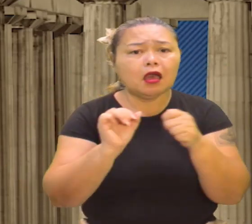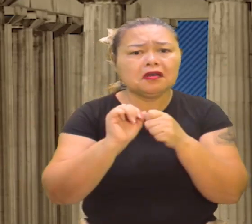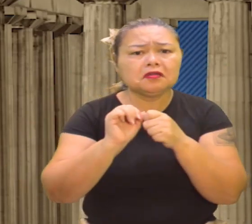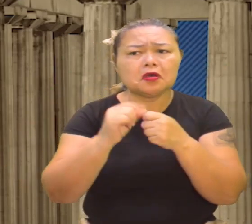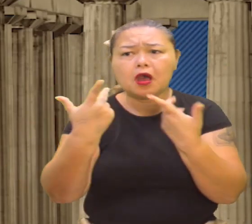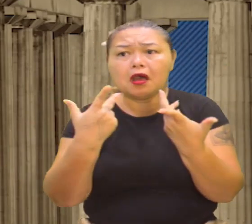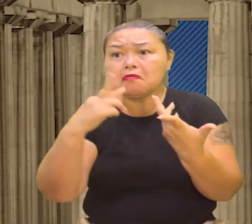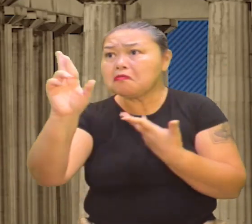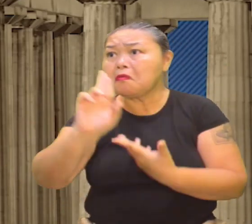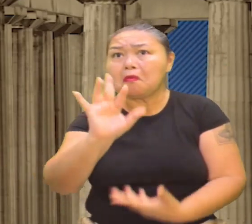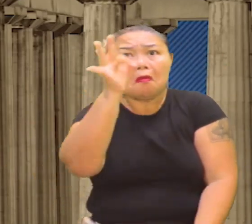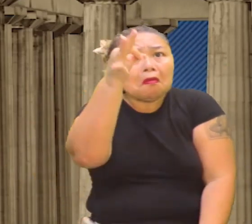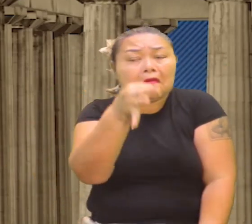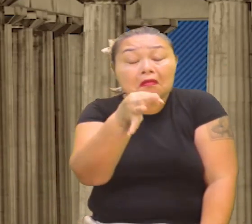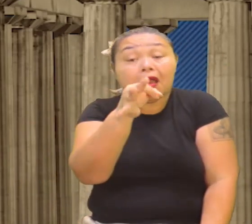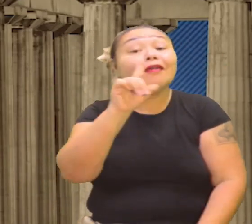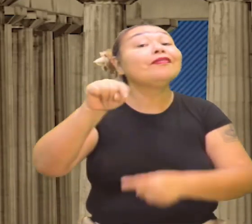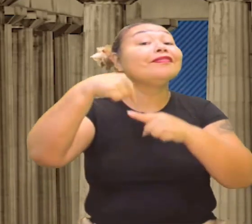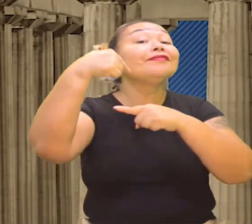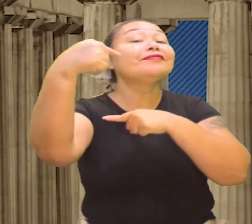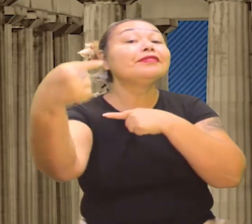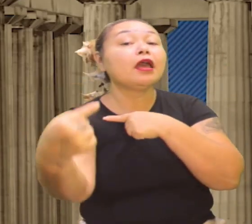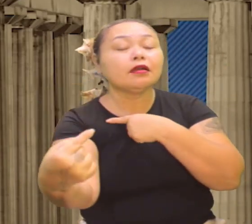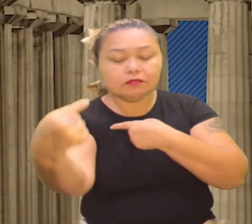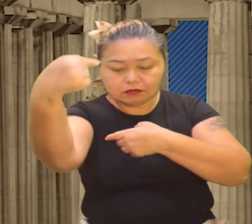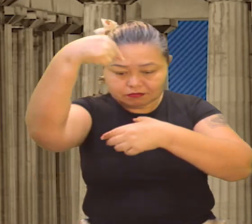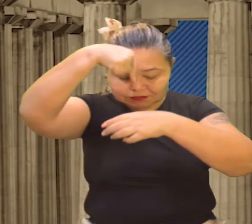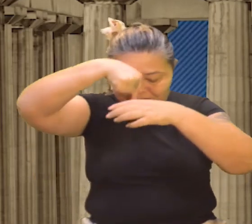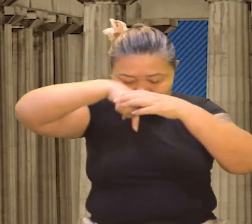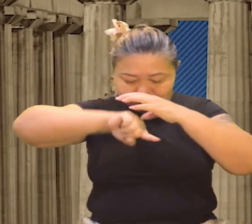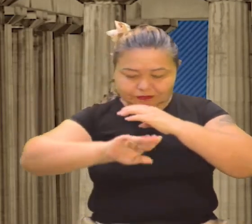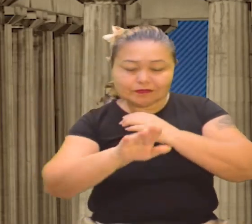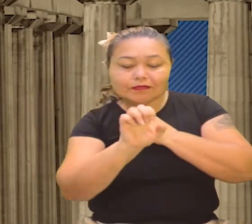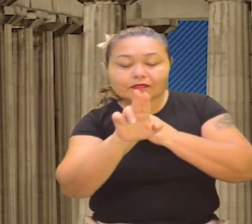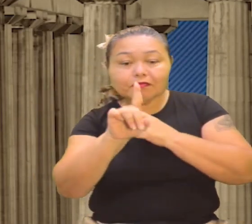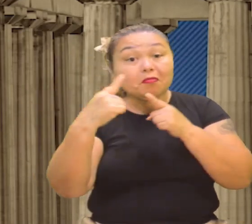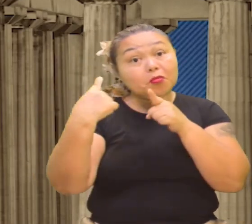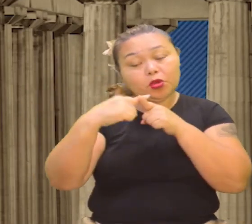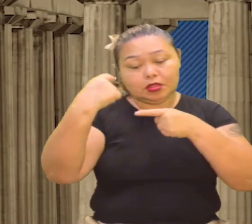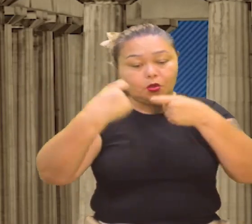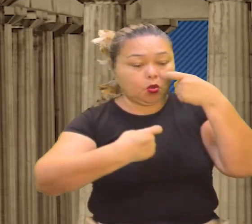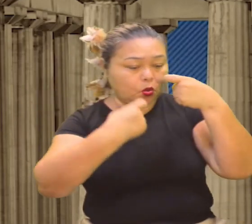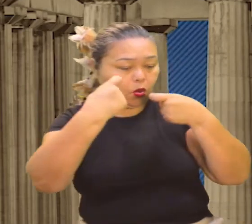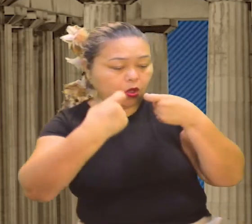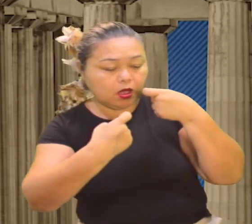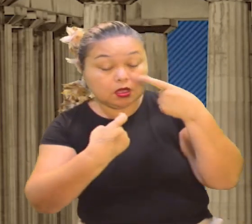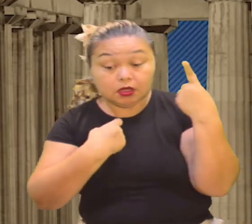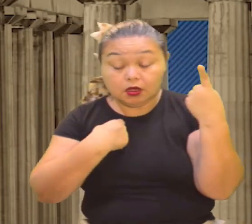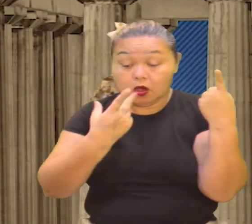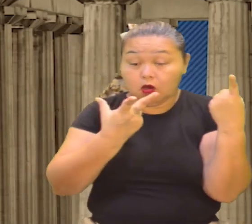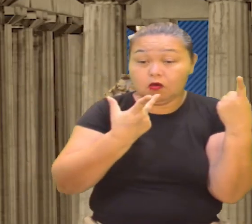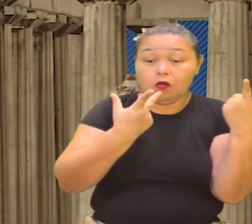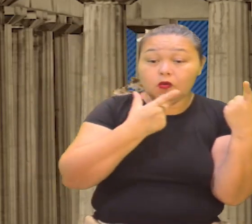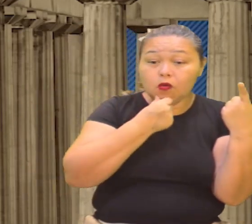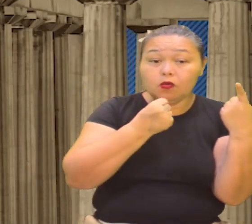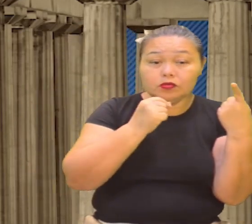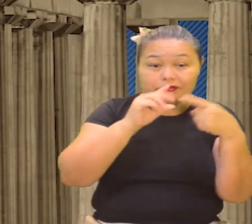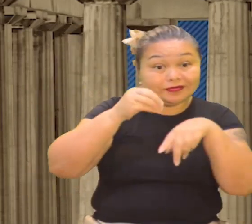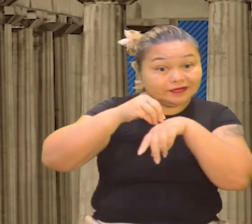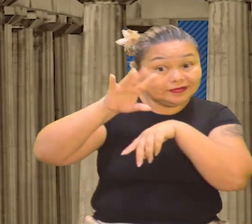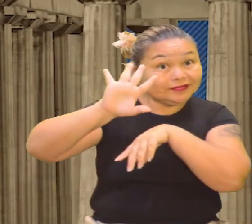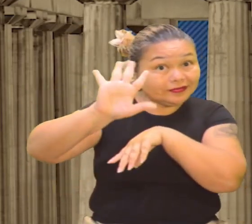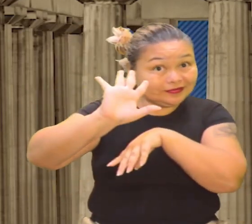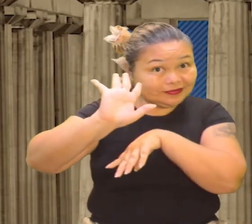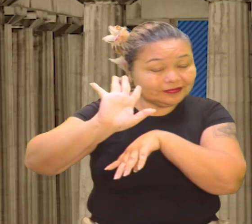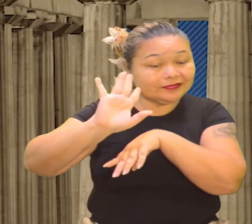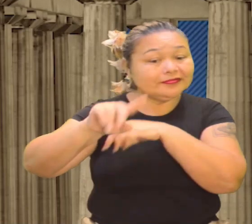uma resposta adequada e veio o O existencialismo, por causa da guerra, o homem entrou em pane, vocês vão ver, é um spoiler que eu